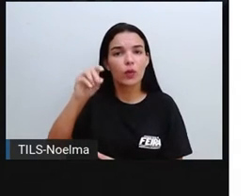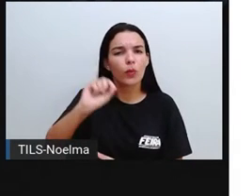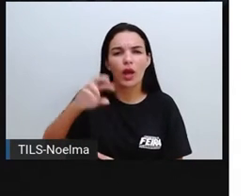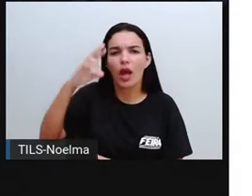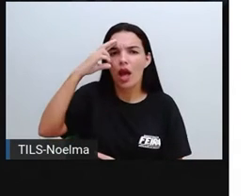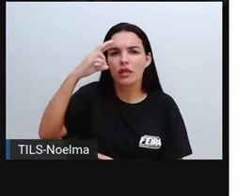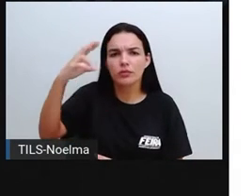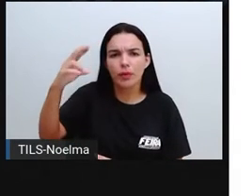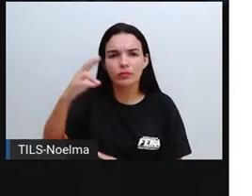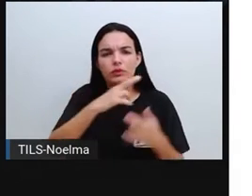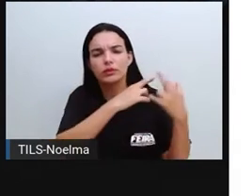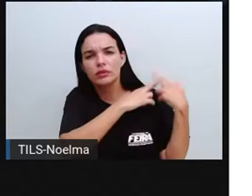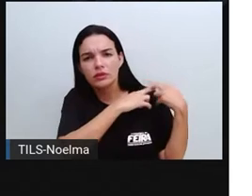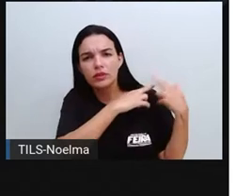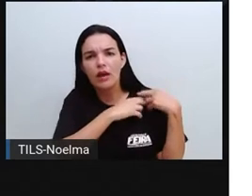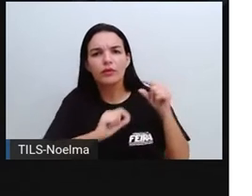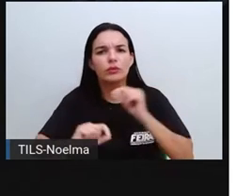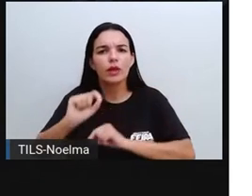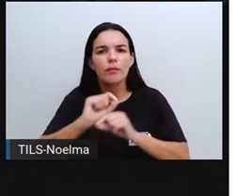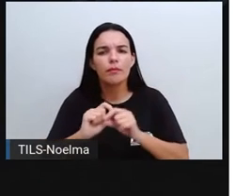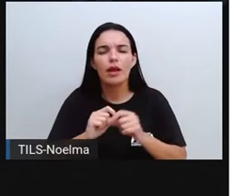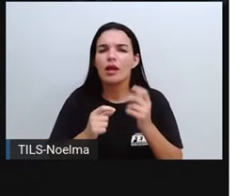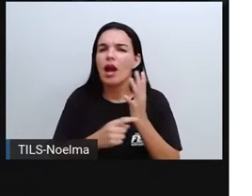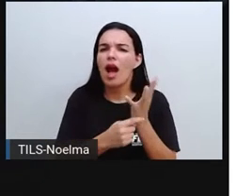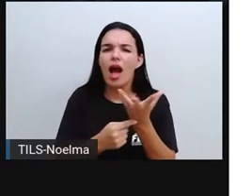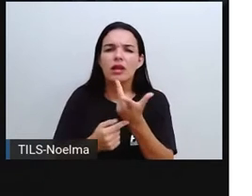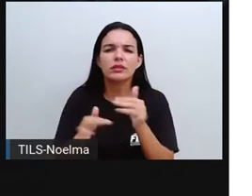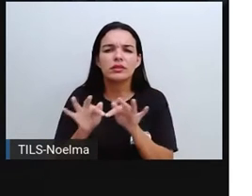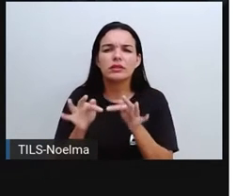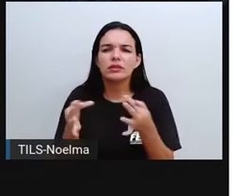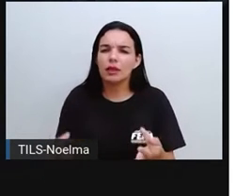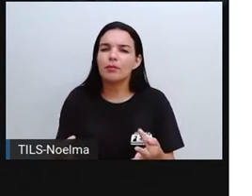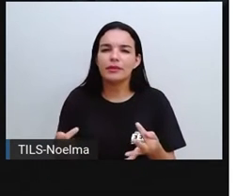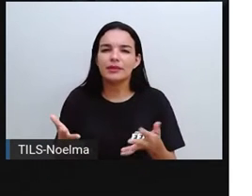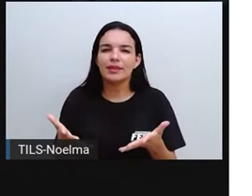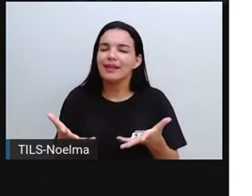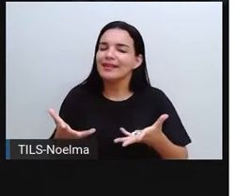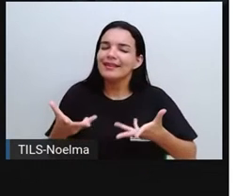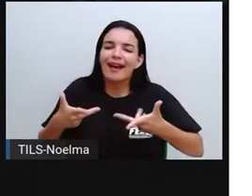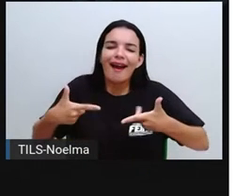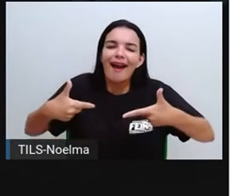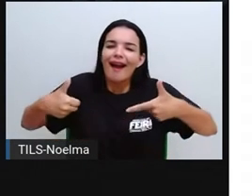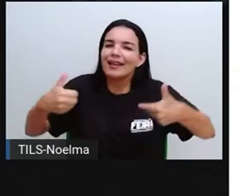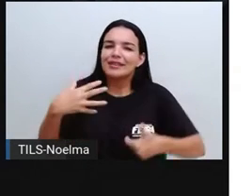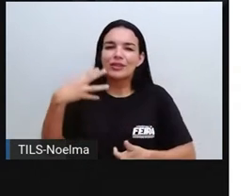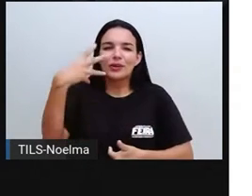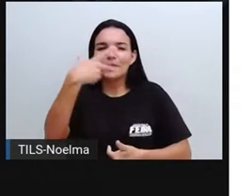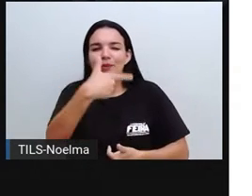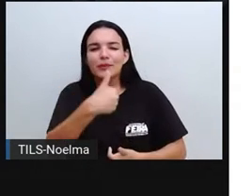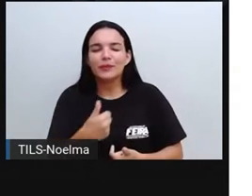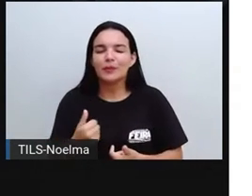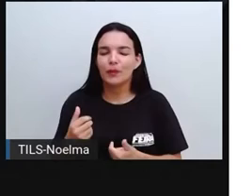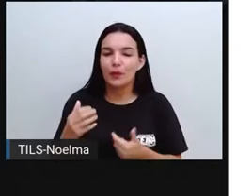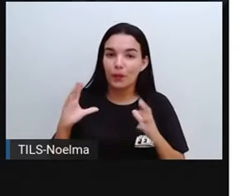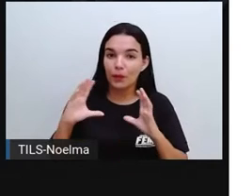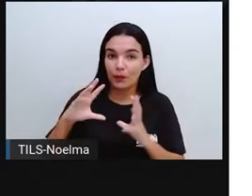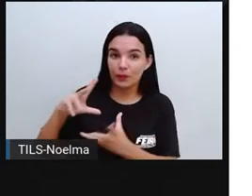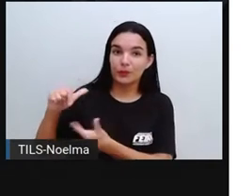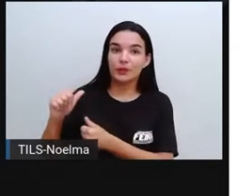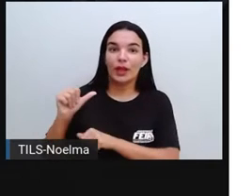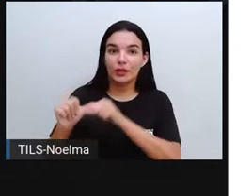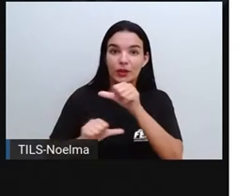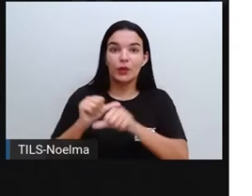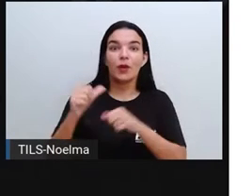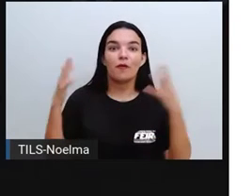uma arte simples que encantou o mundo e o tornou famoso. Arte que os especialistas decidiram batizar como